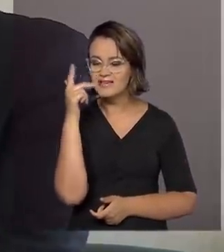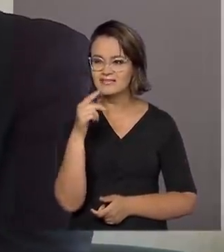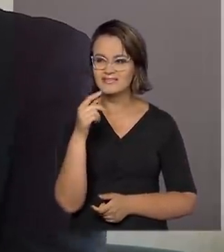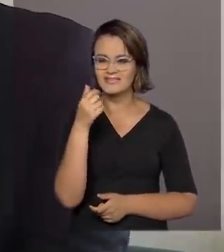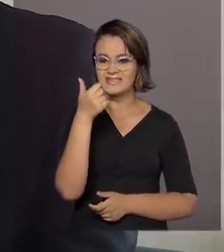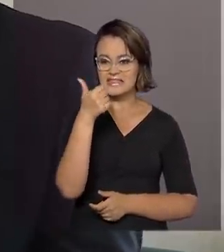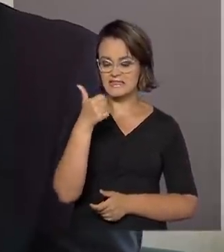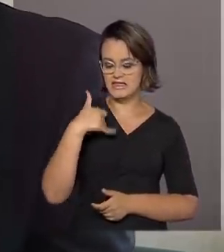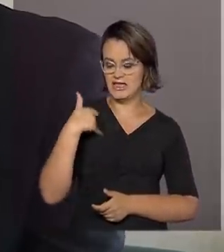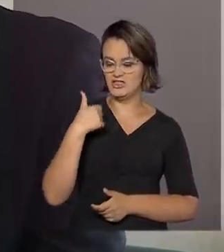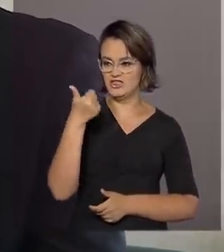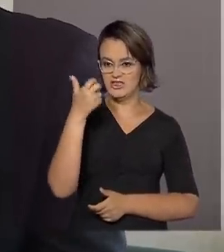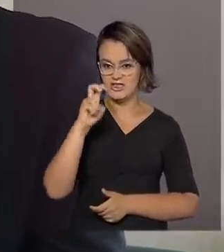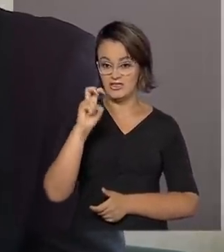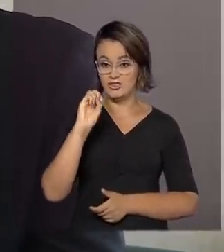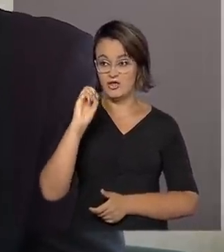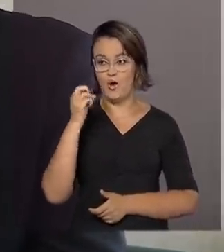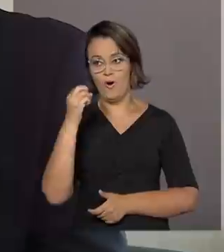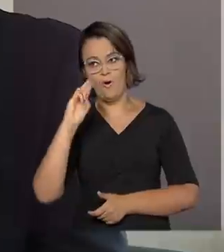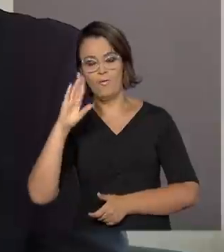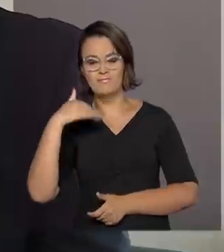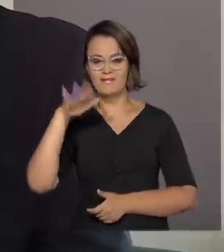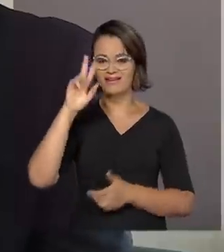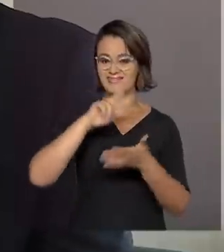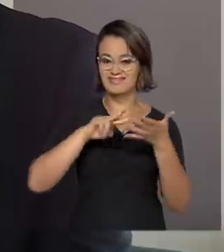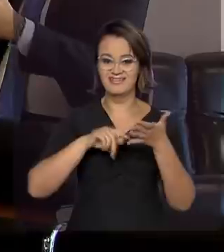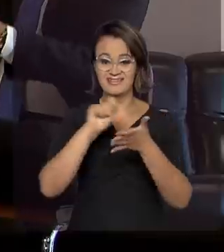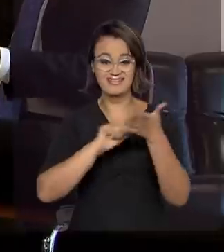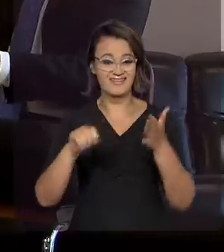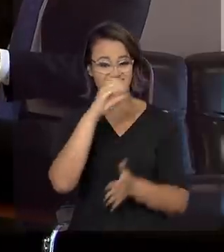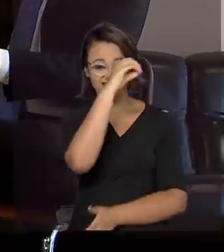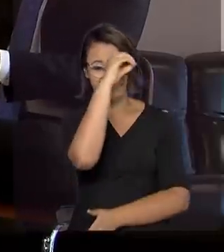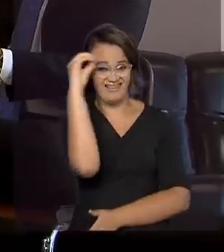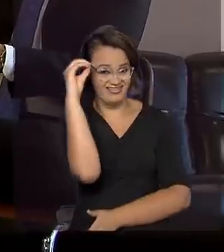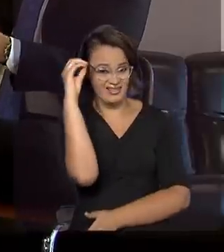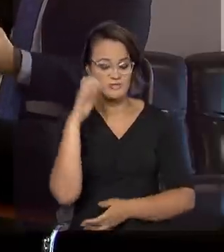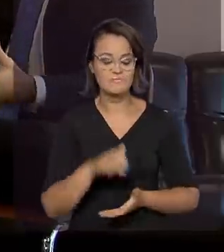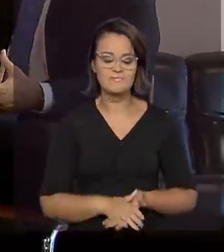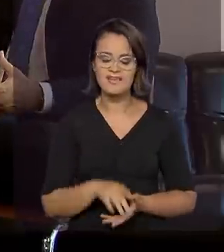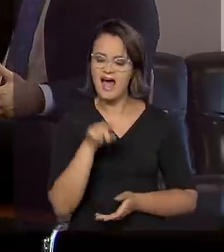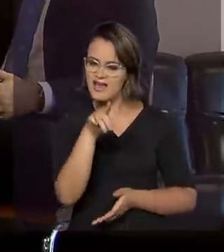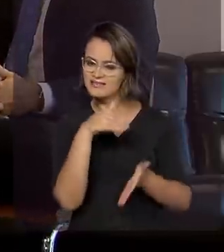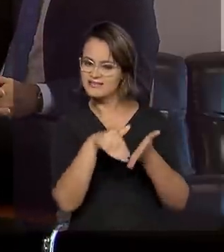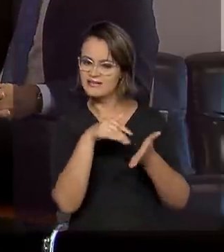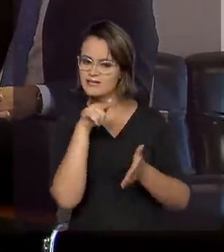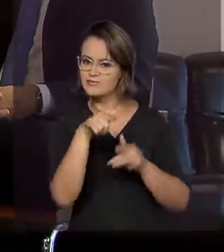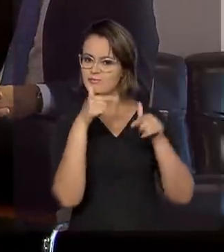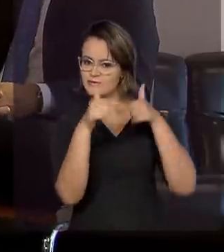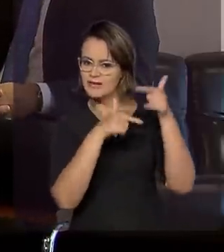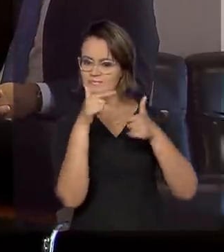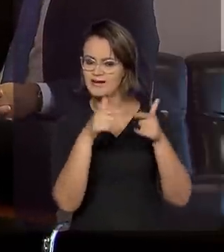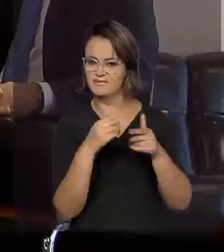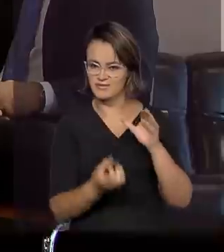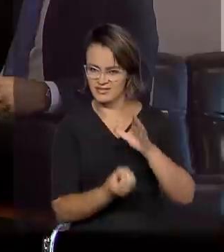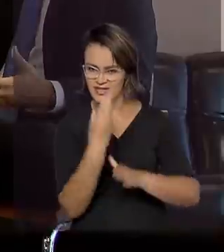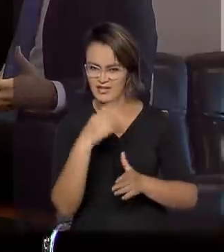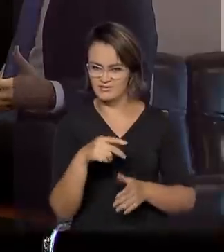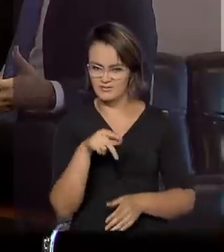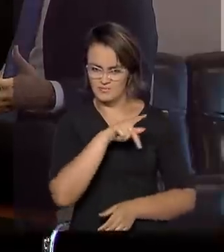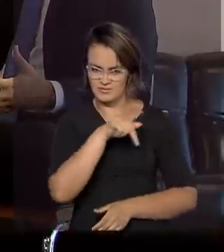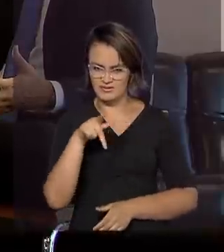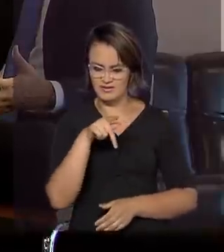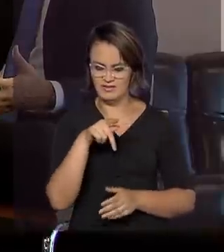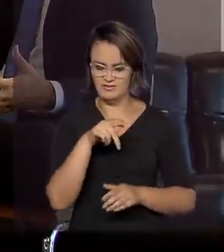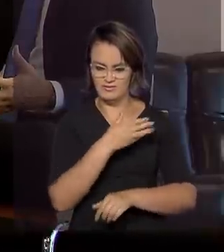ou mais de idade, que não sabem ler nem escrever. E daí a Secretaria do Senhor é criada no governo do presidente Jair Bolsonaro para